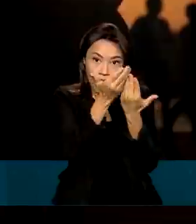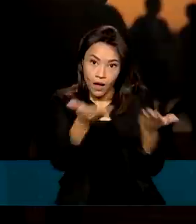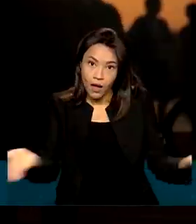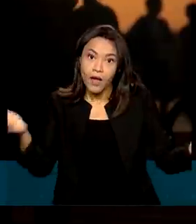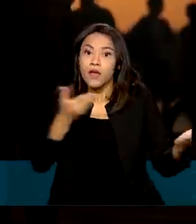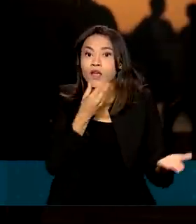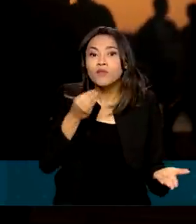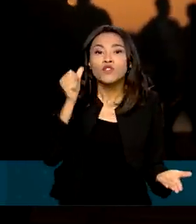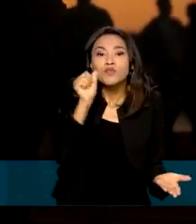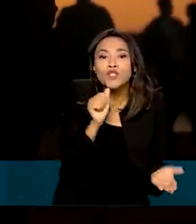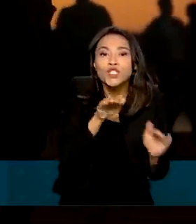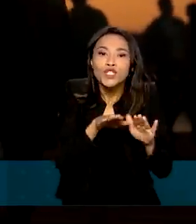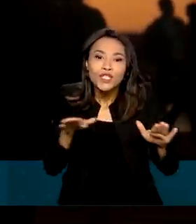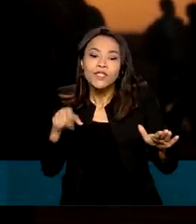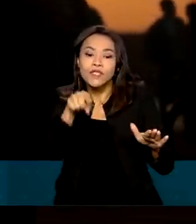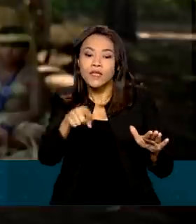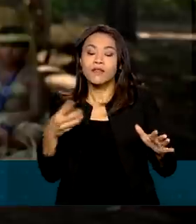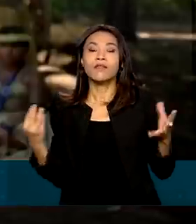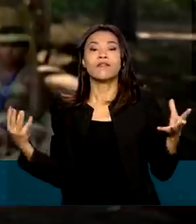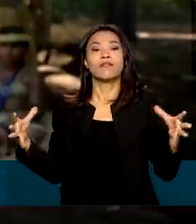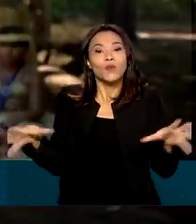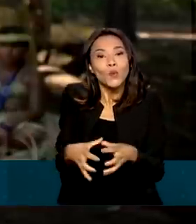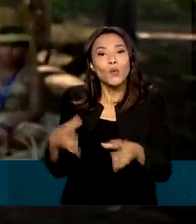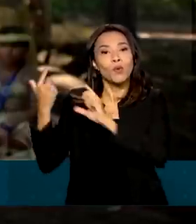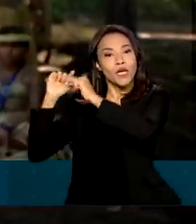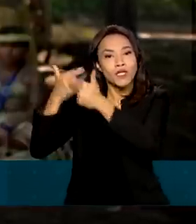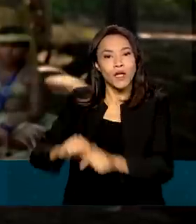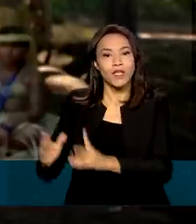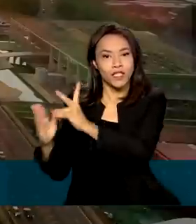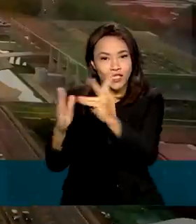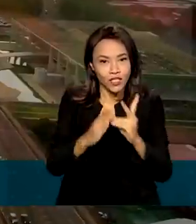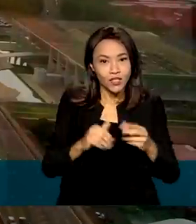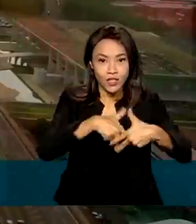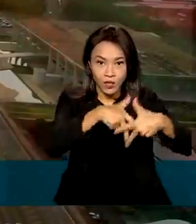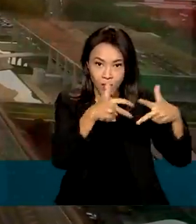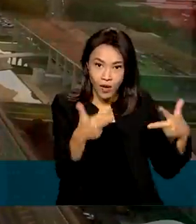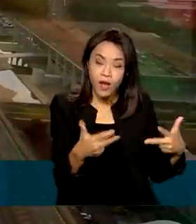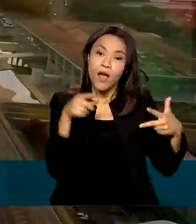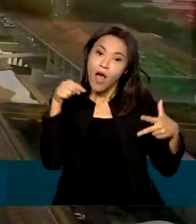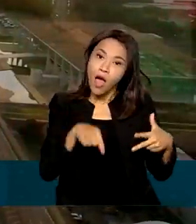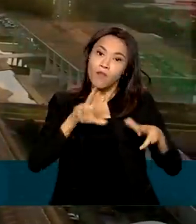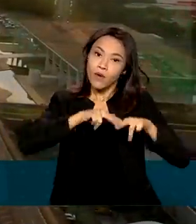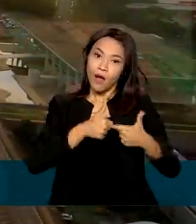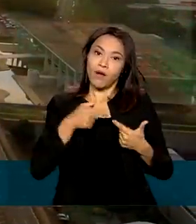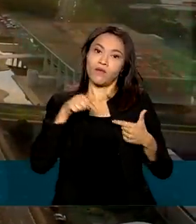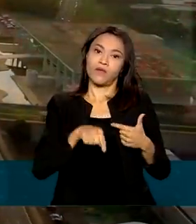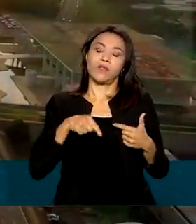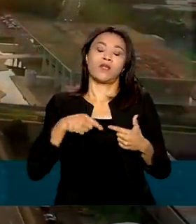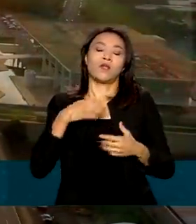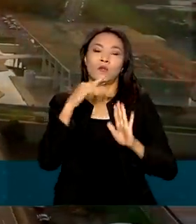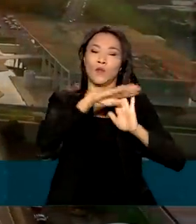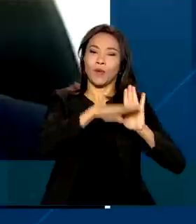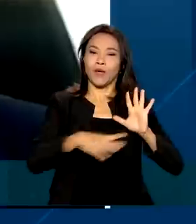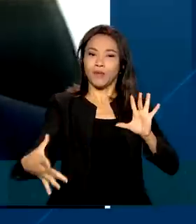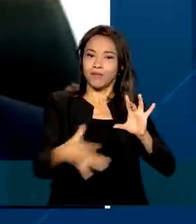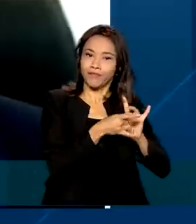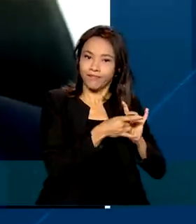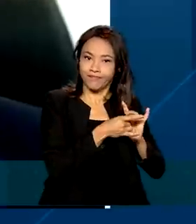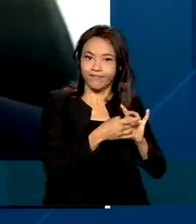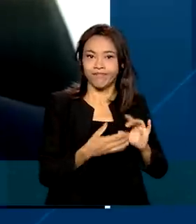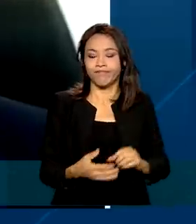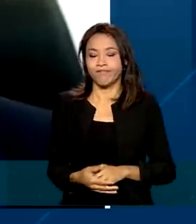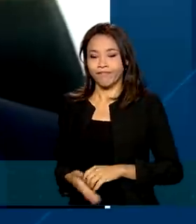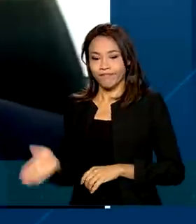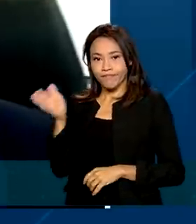que fazem parte de povos tradicionais, como indígenas e quilombolas, por meio do programa Protege Brasil. Ele vem